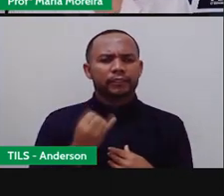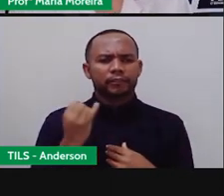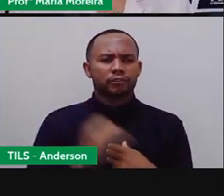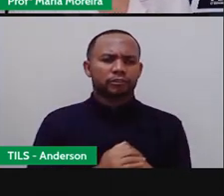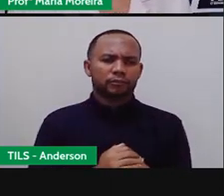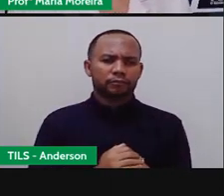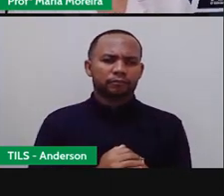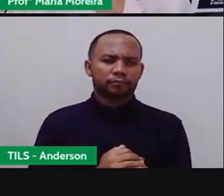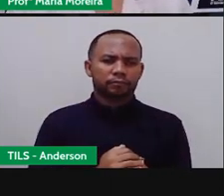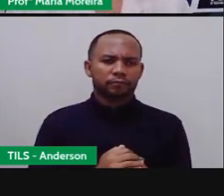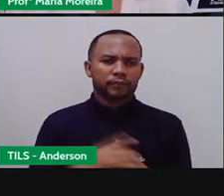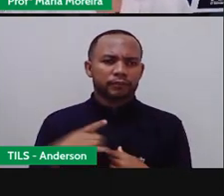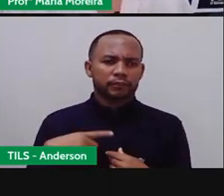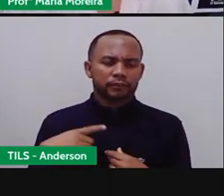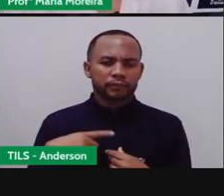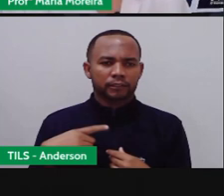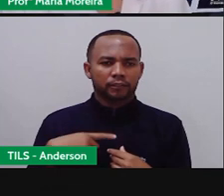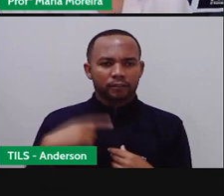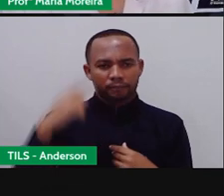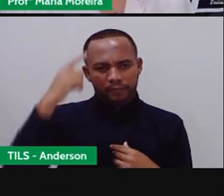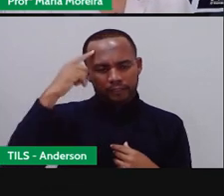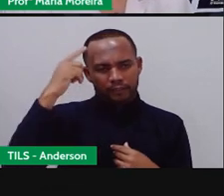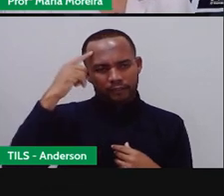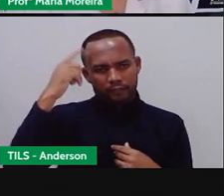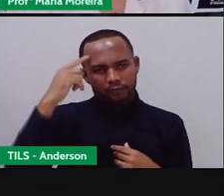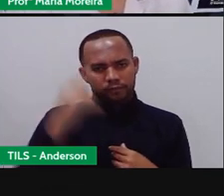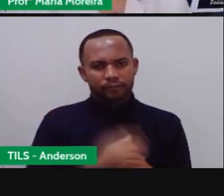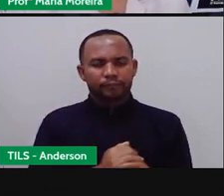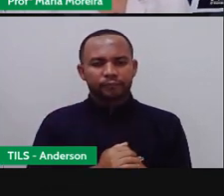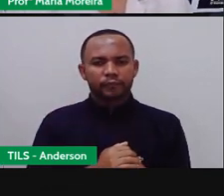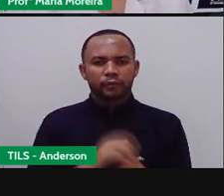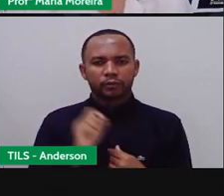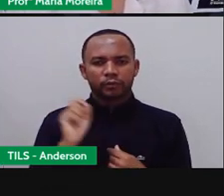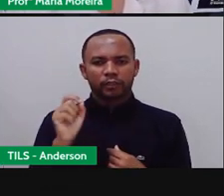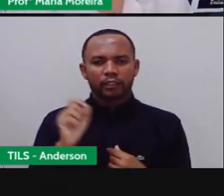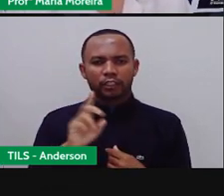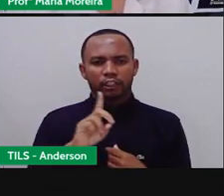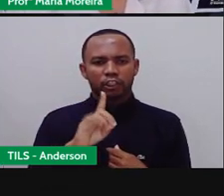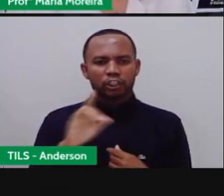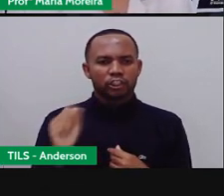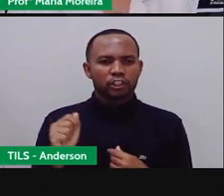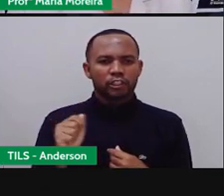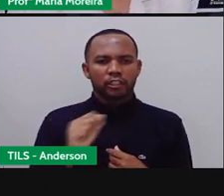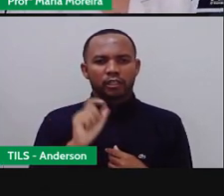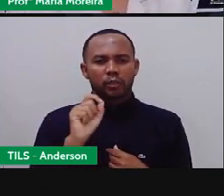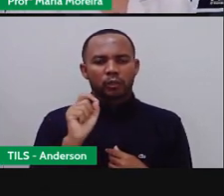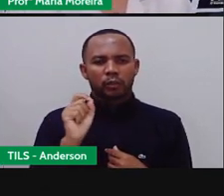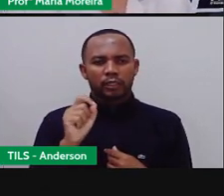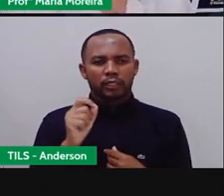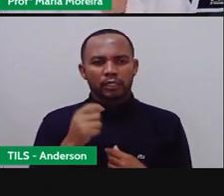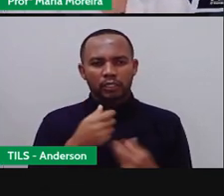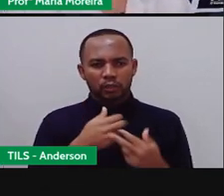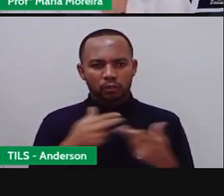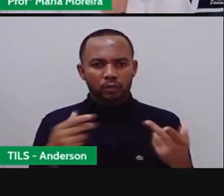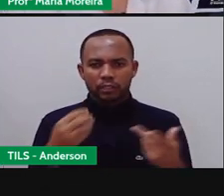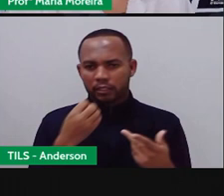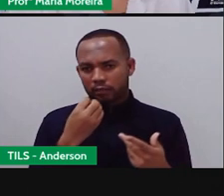outras coisas para estar na internet, eu perco o quê? Boa parte do meu dia e acabo não produzindo coisas bacanas.